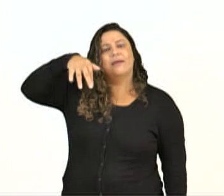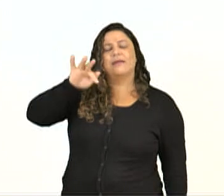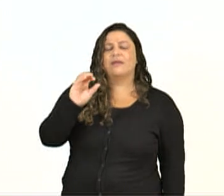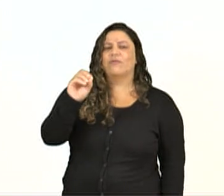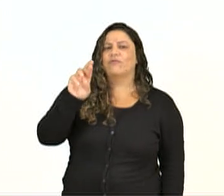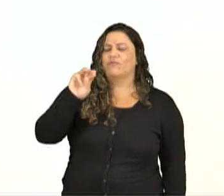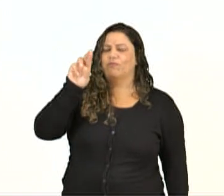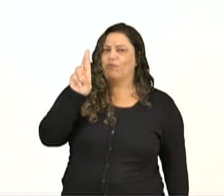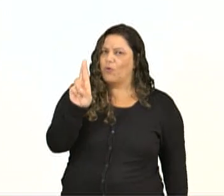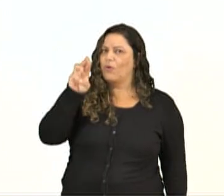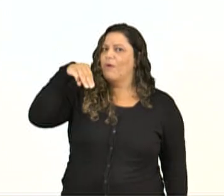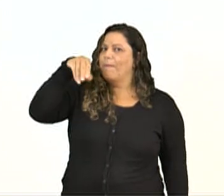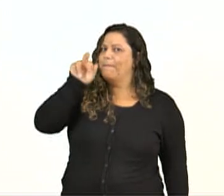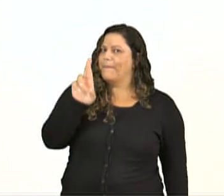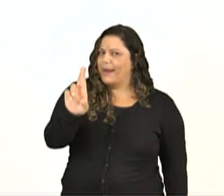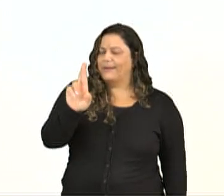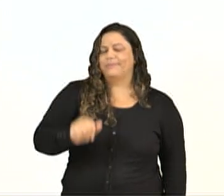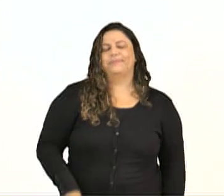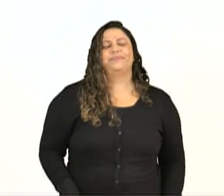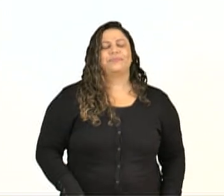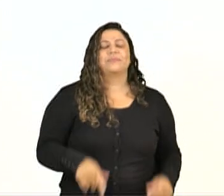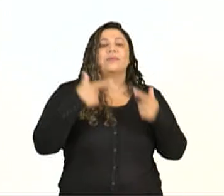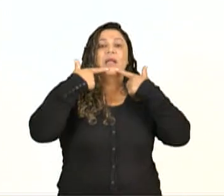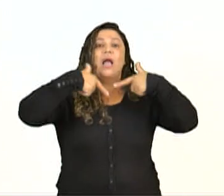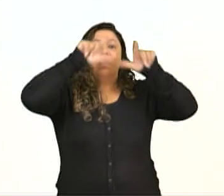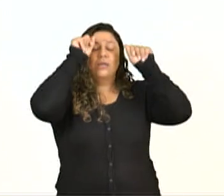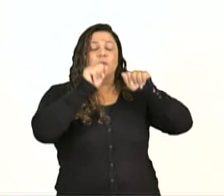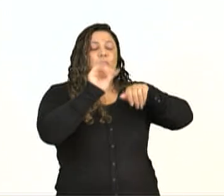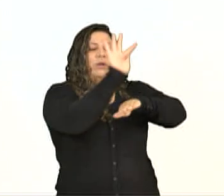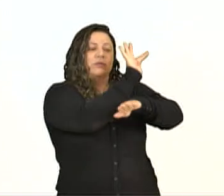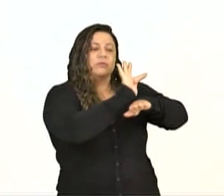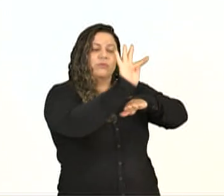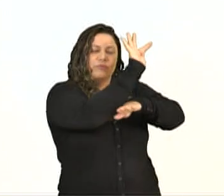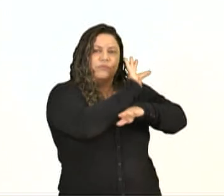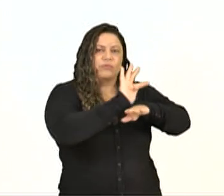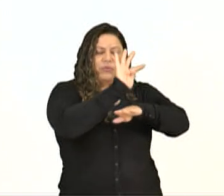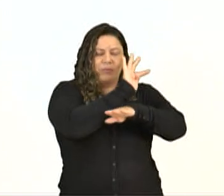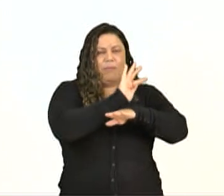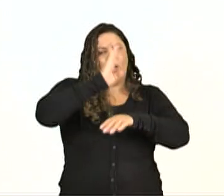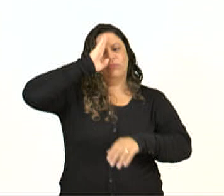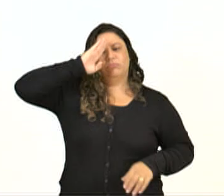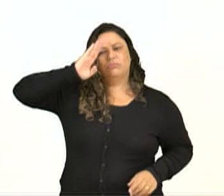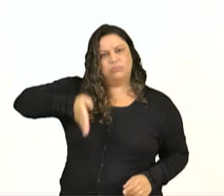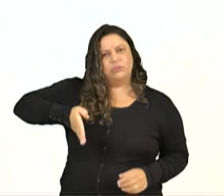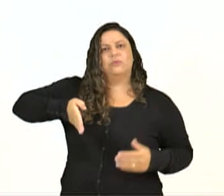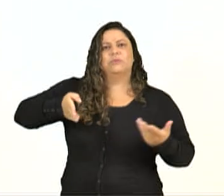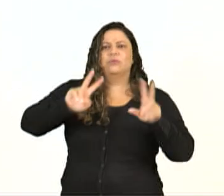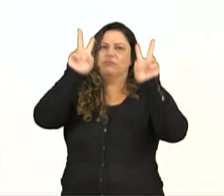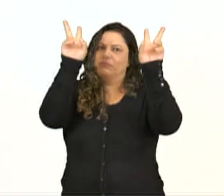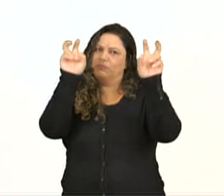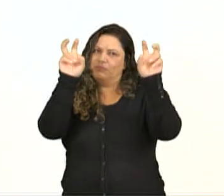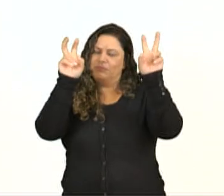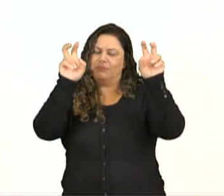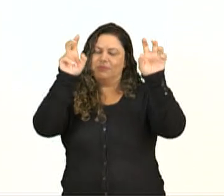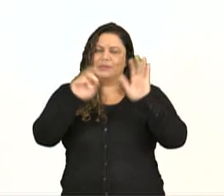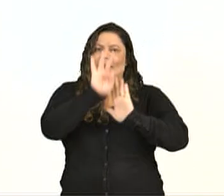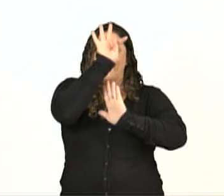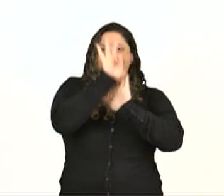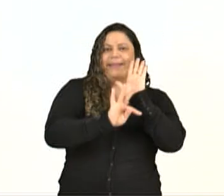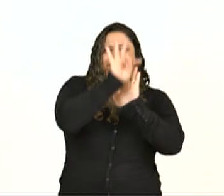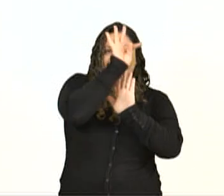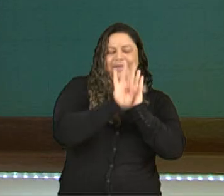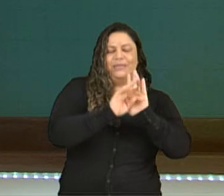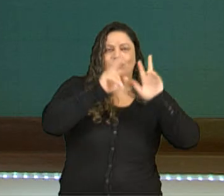Linguagem formal, clara e objetiva, referente ao tema. Textos com títulos,